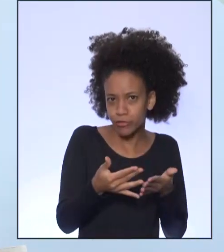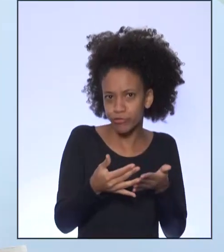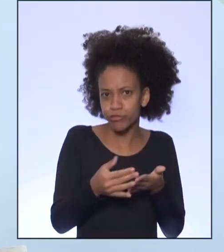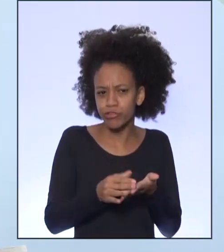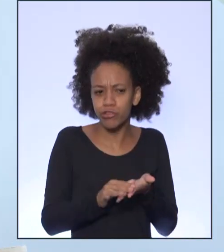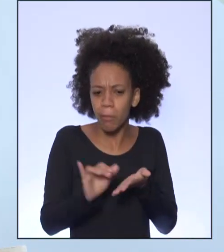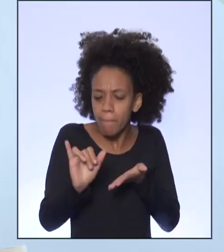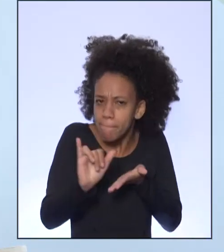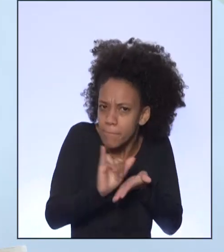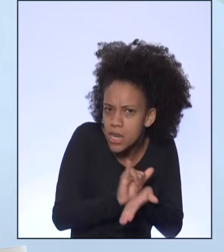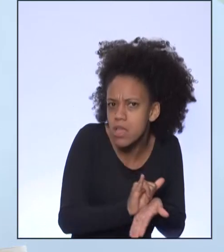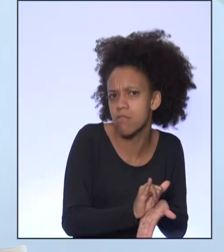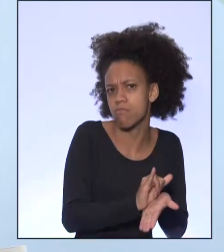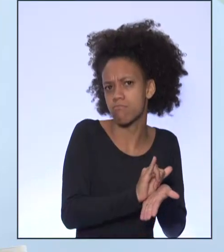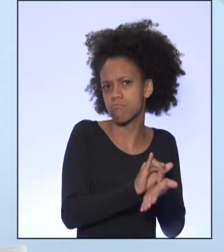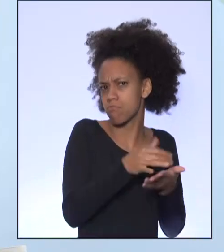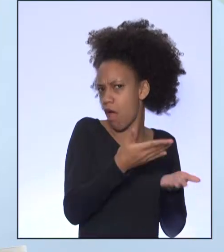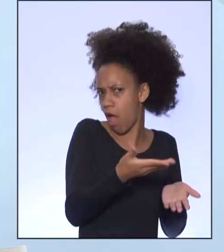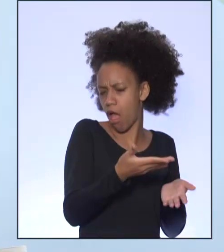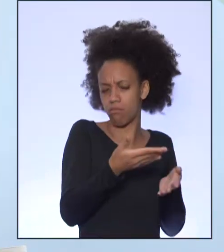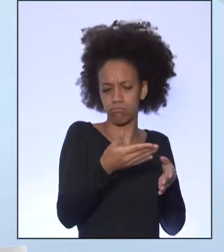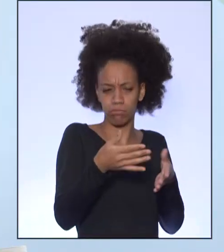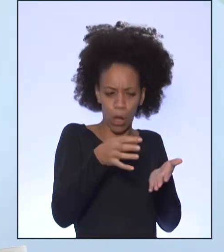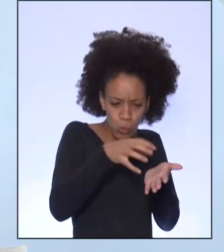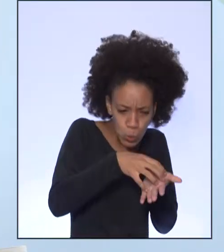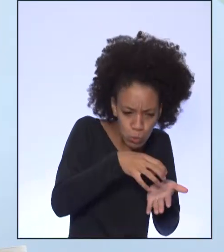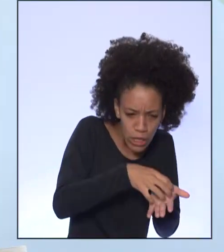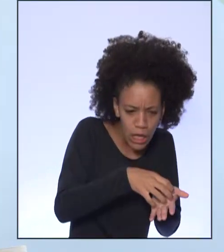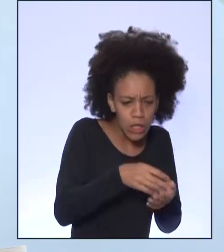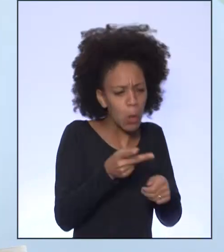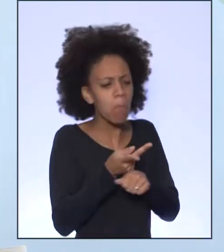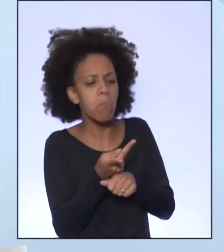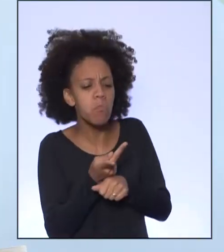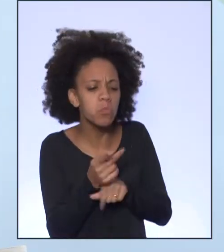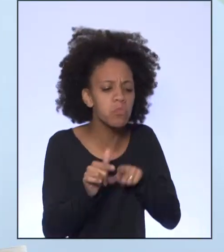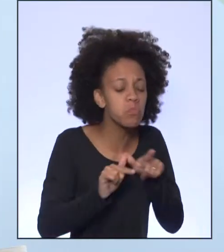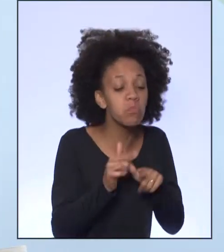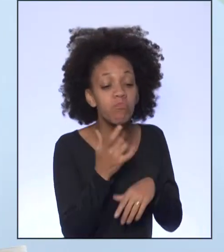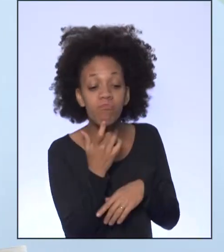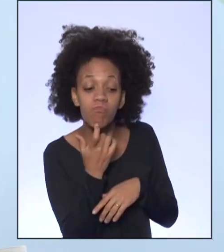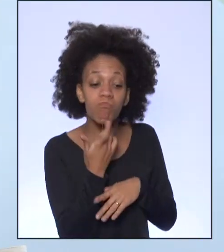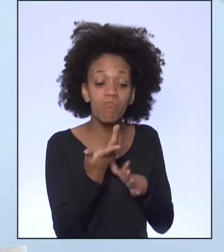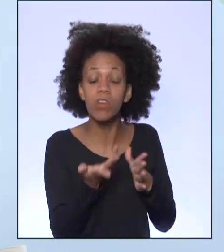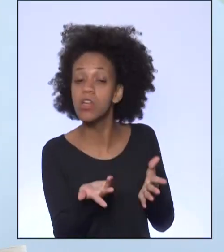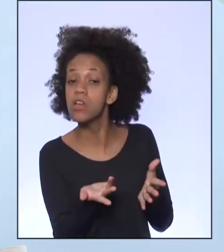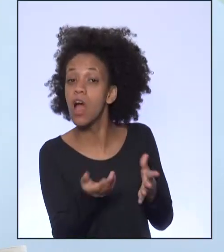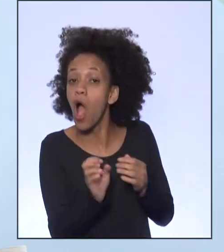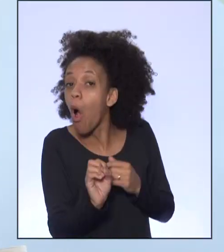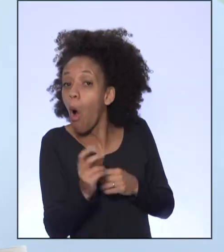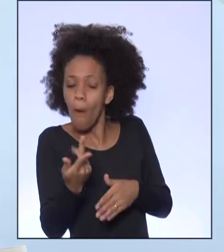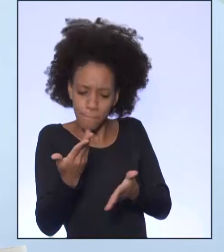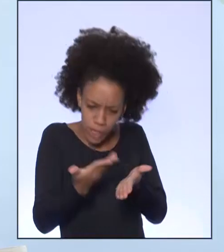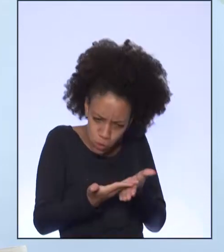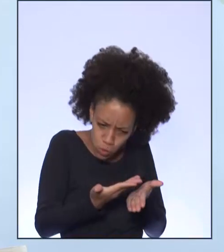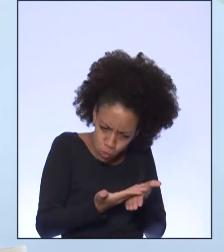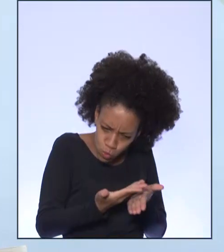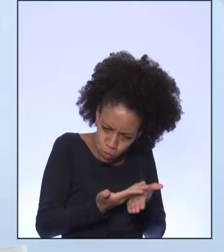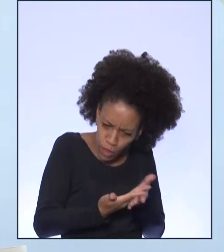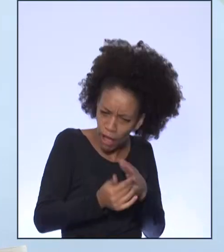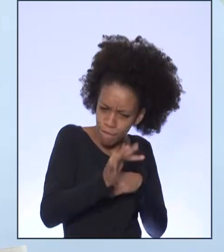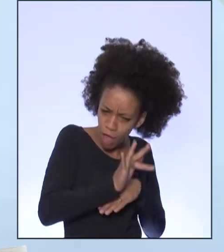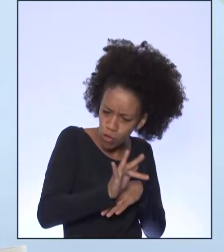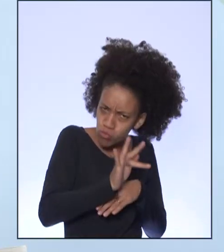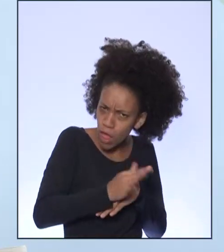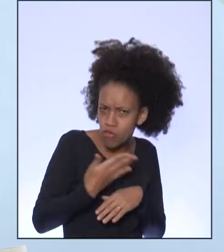grandes centros, à procura de emprego, ou para estudar, para fazer uma